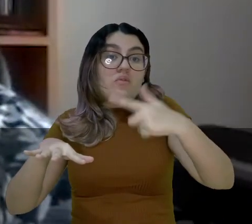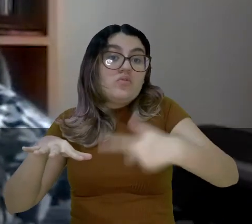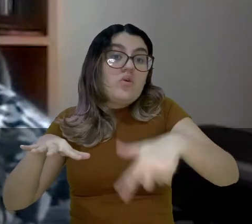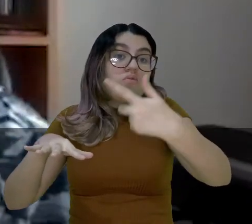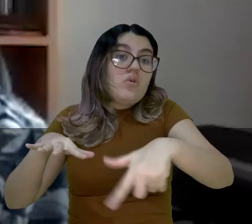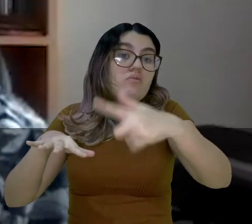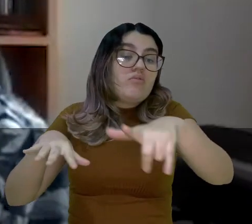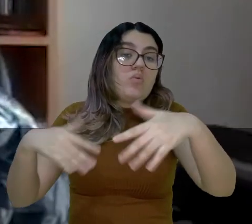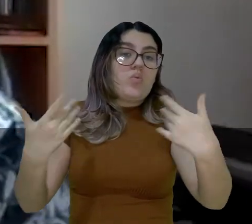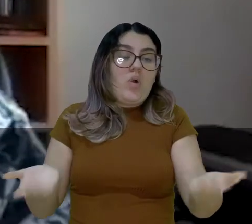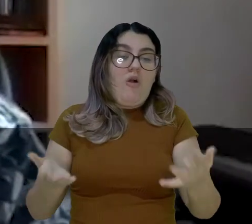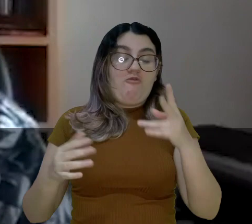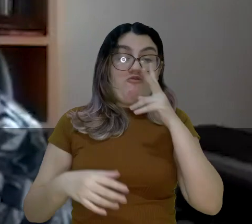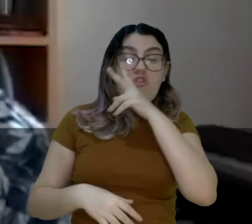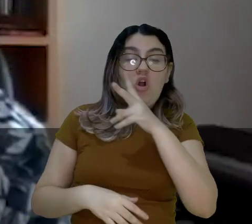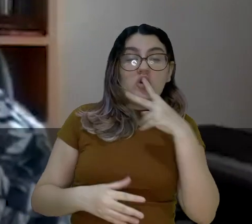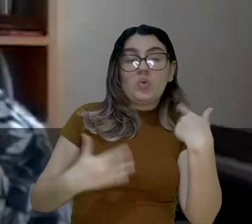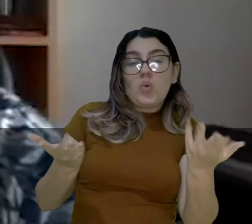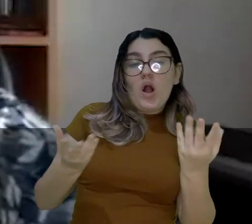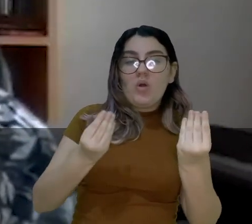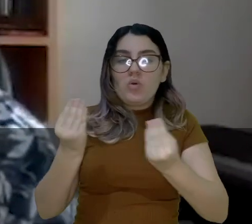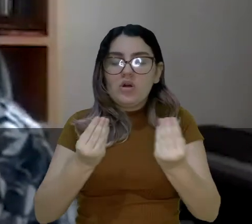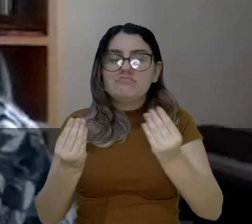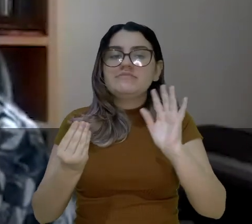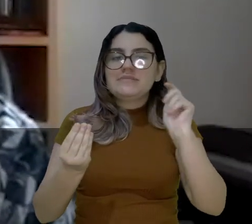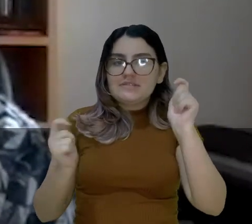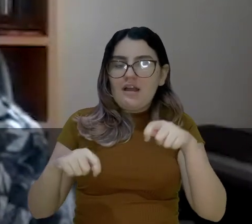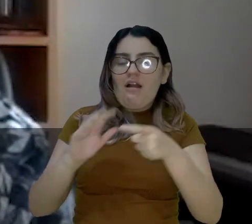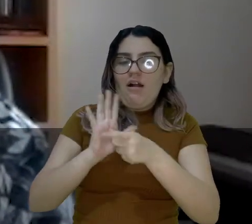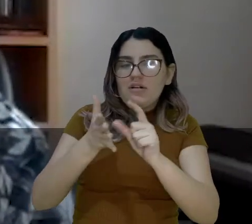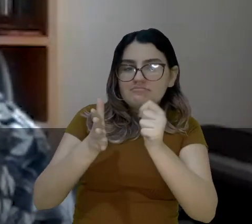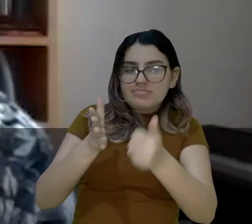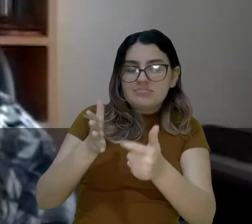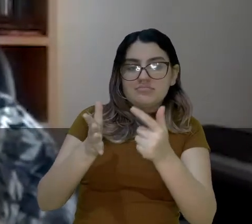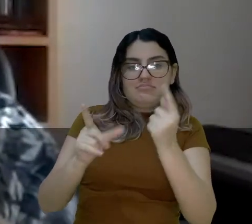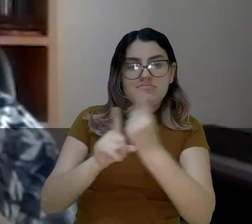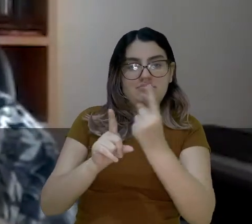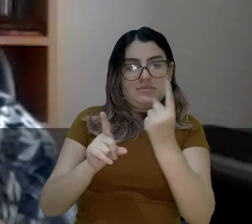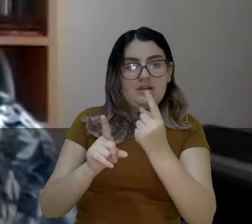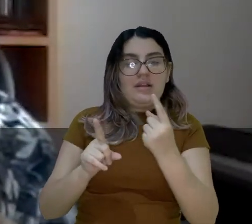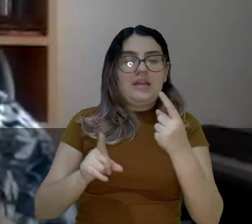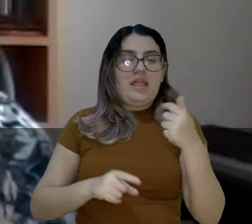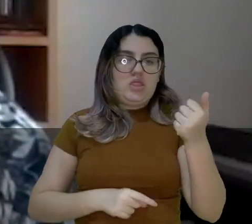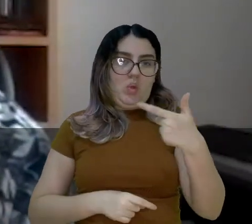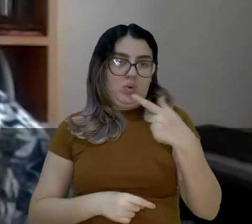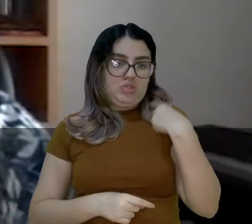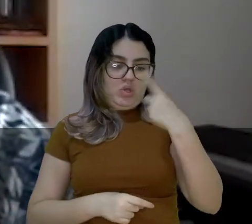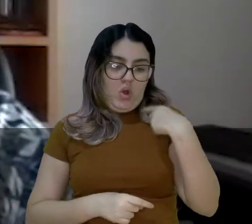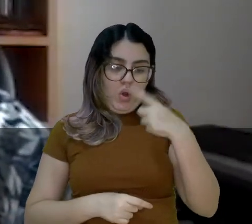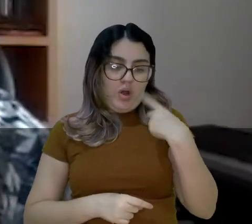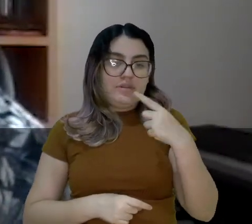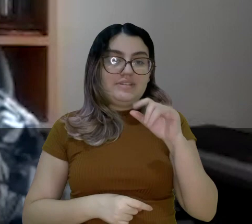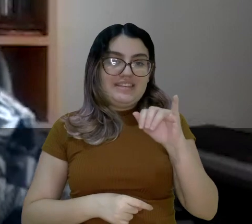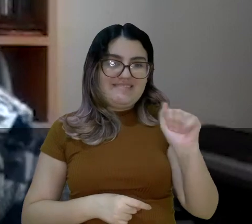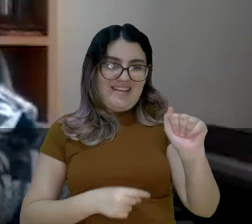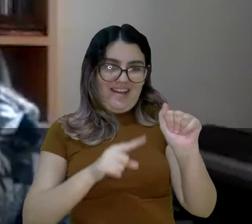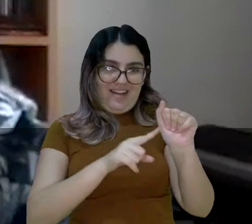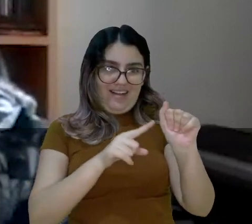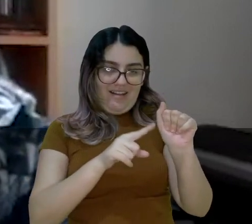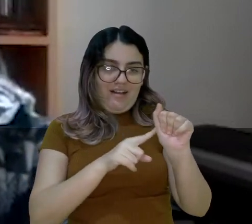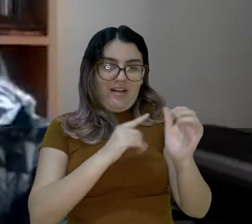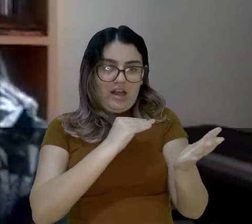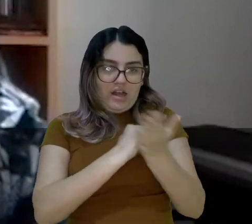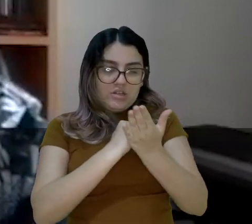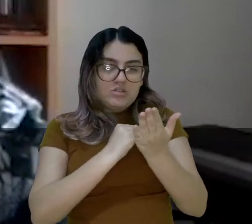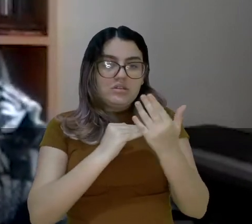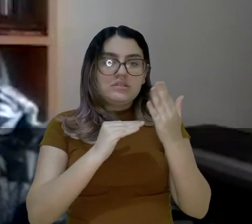terremotos depois do terremoto forte. Tem muitos, muitos no Haiti. Então, com as primeiras 12 horas e com a inteligência